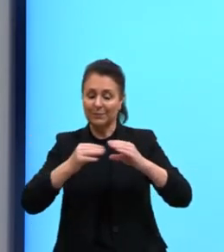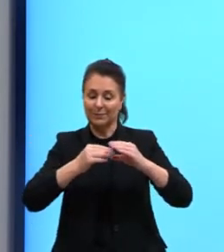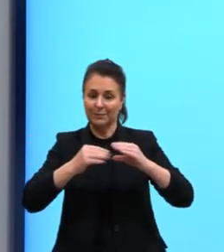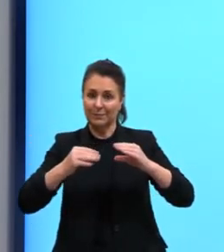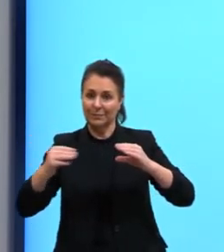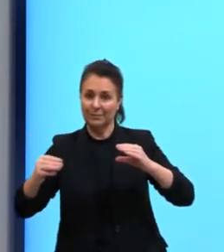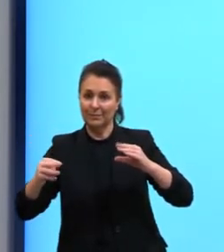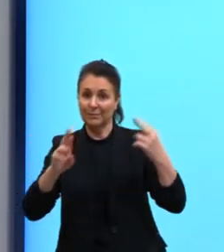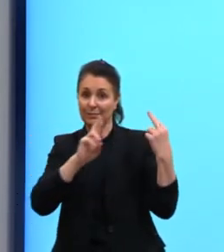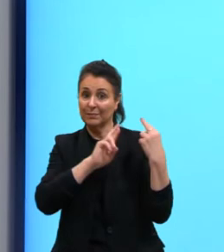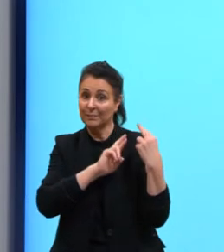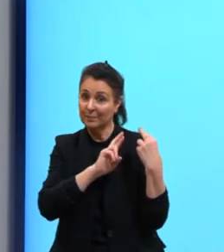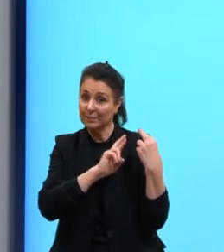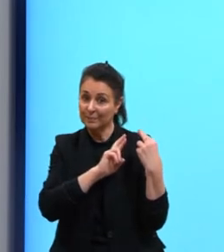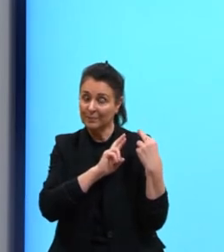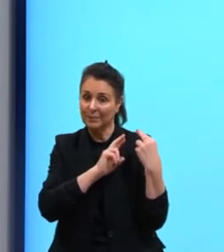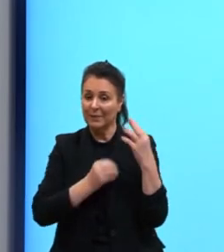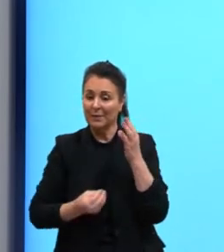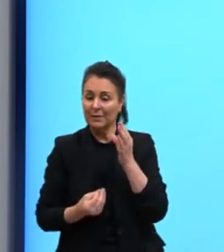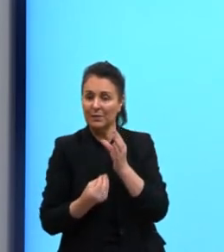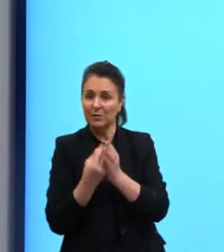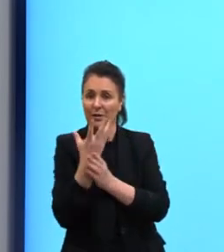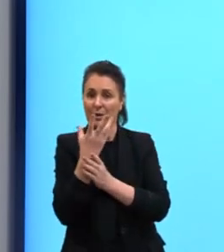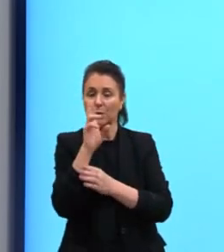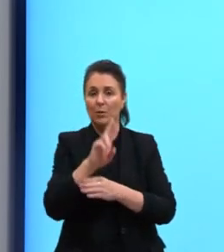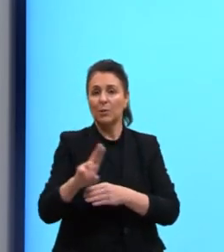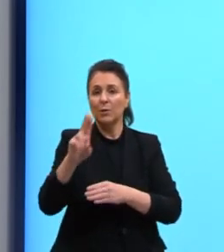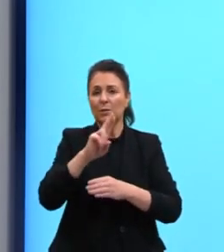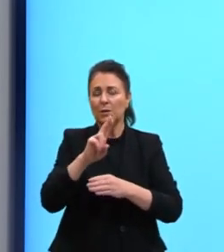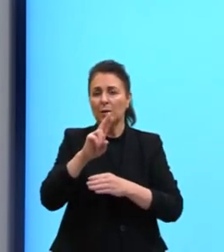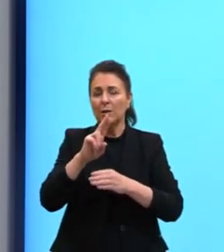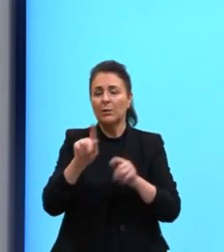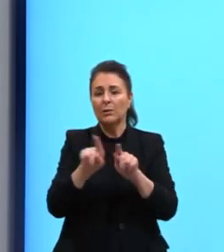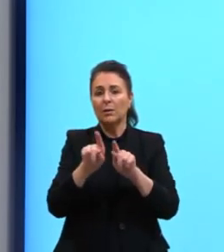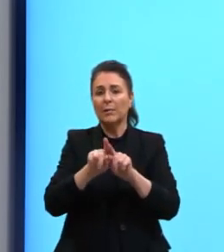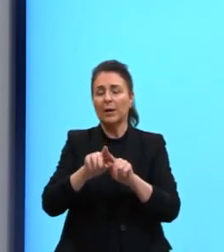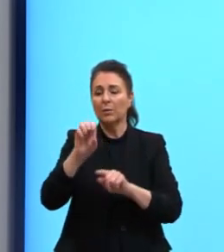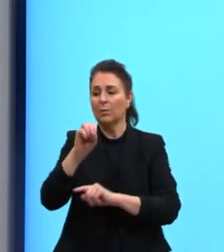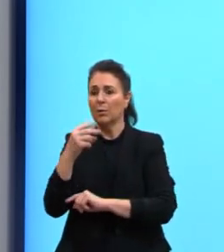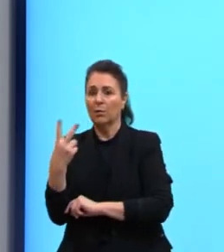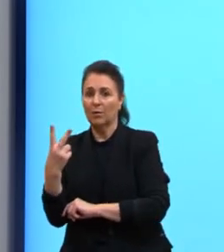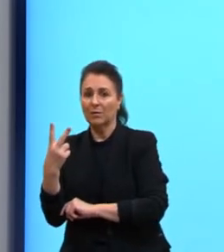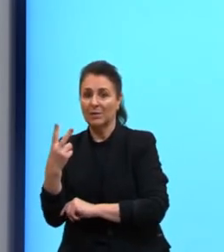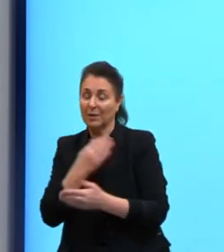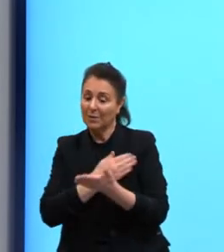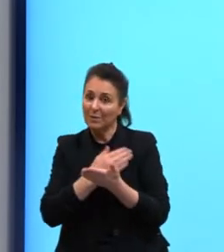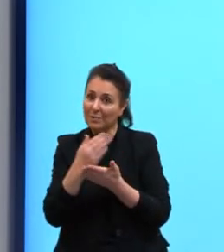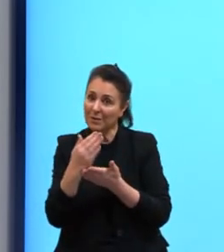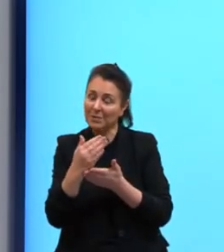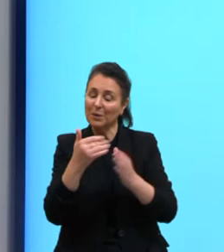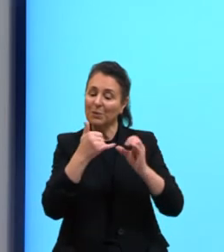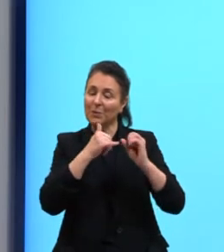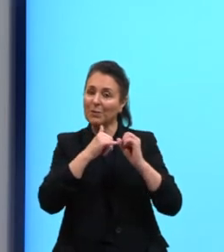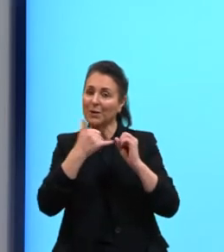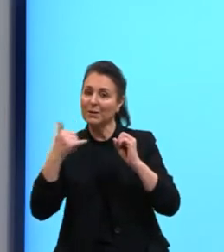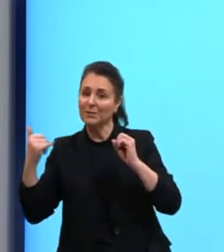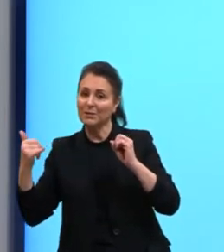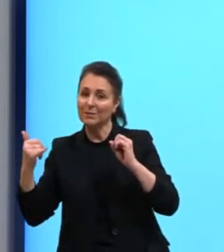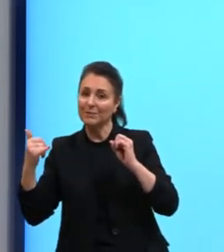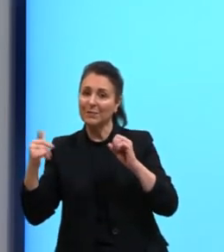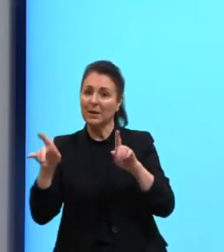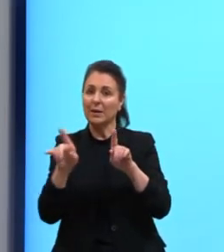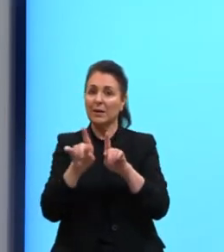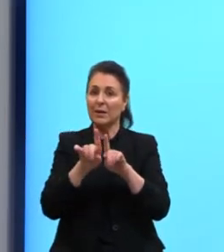Vai gerar. Através da glicose e do gás oxigênio, ela vai gerar energia. Ela vai gerar também,